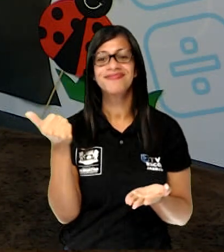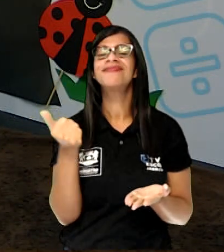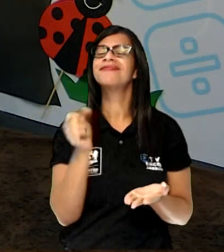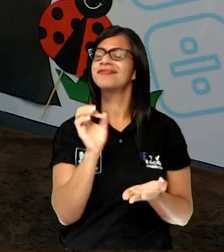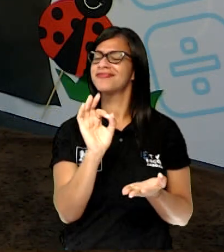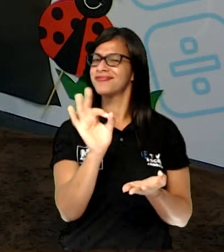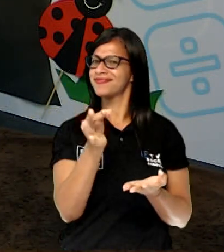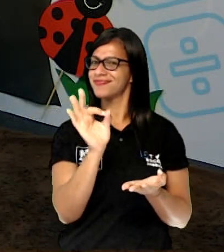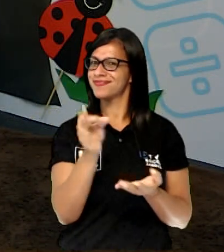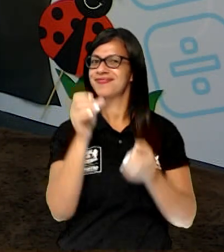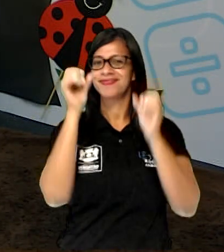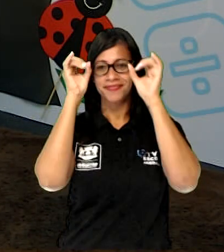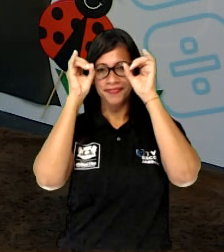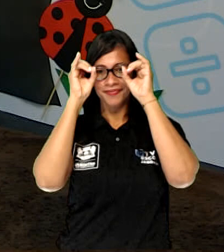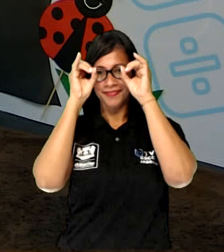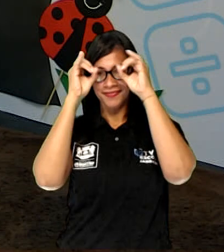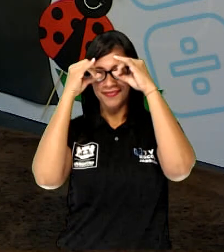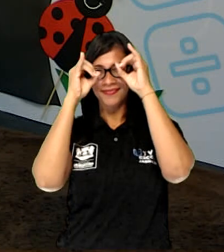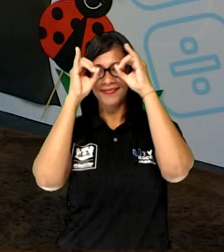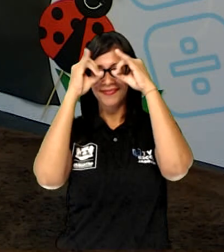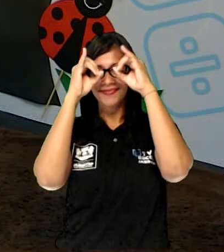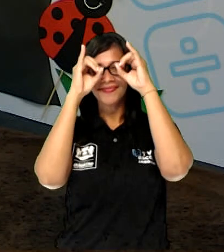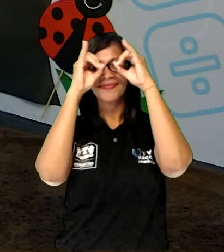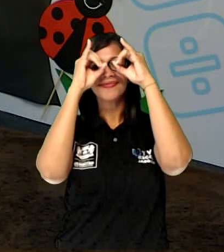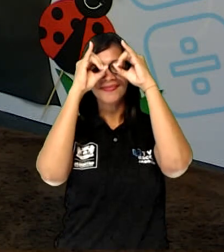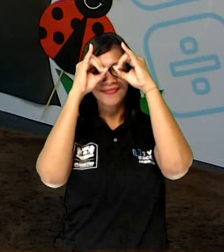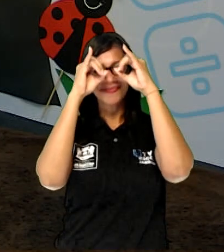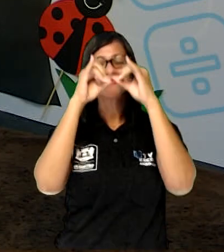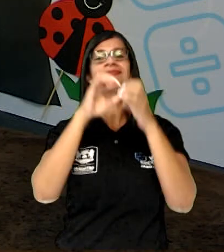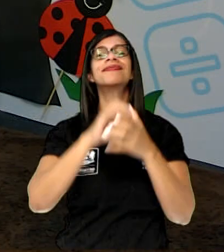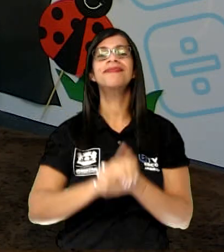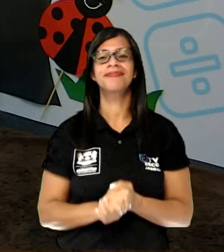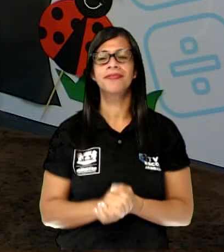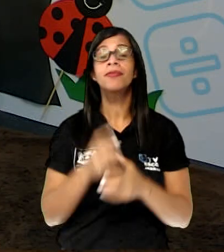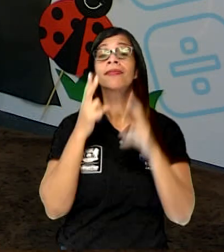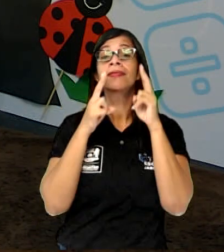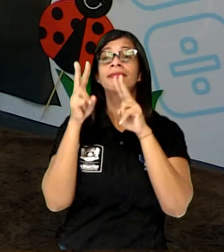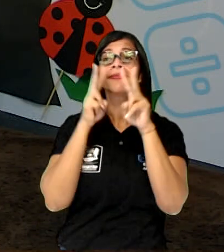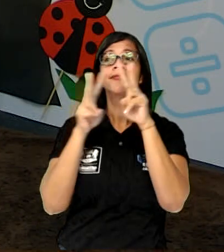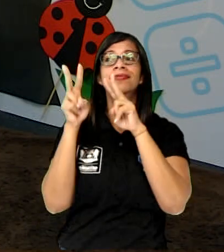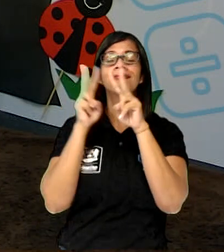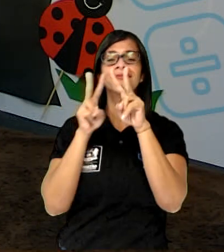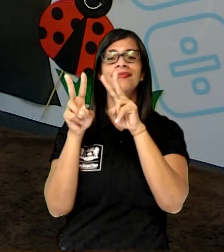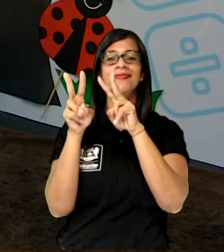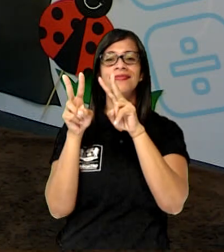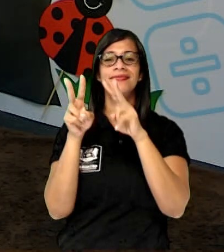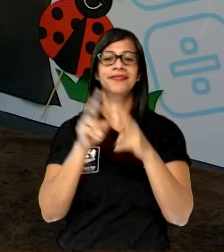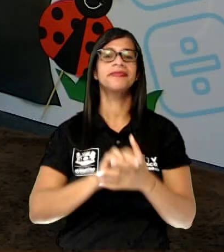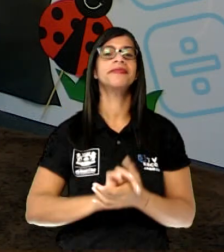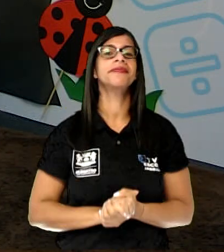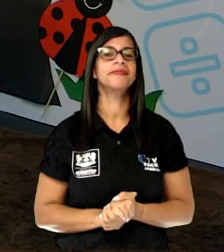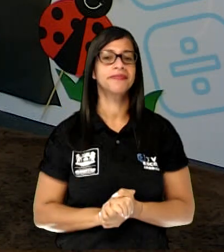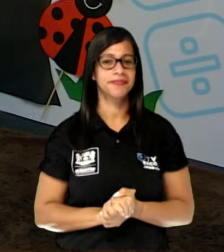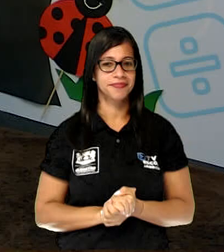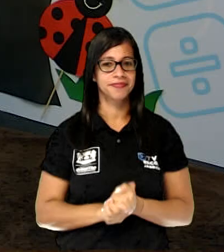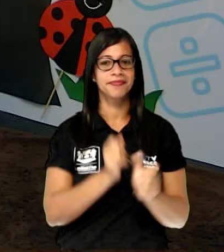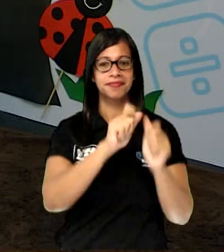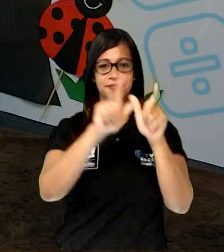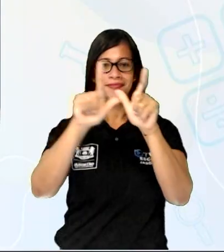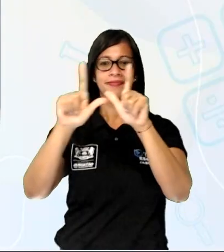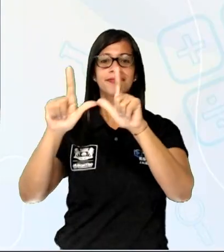bem, para quem disse, a coruja. Coruja. Vamos ver a imagem da coruja aqui, ó. No slide.